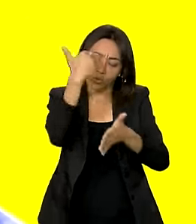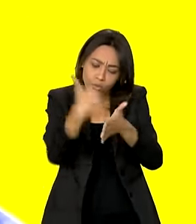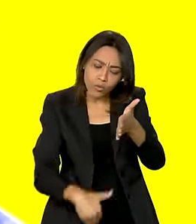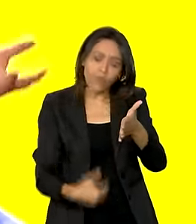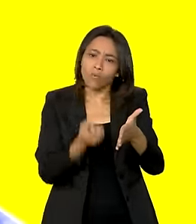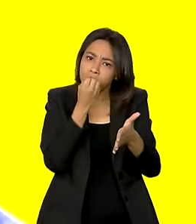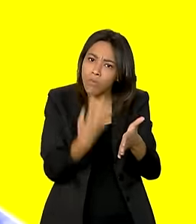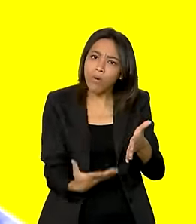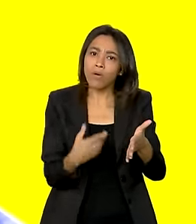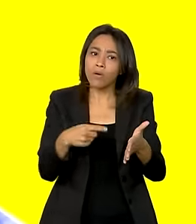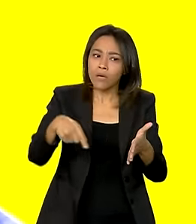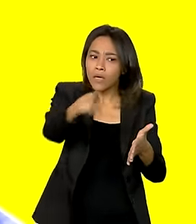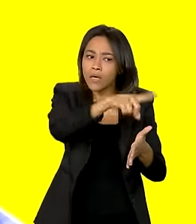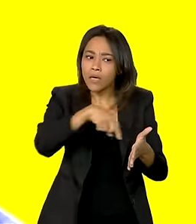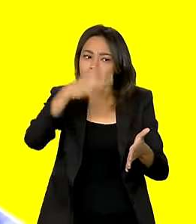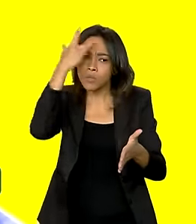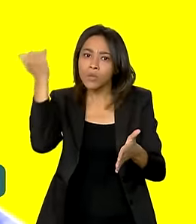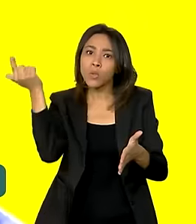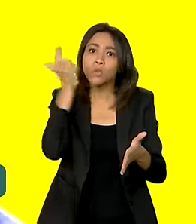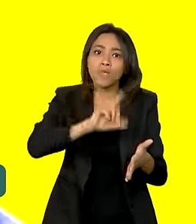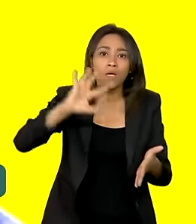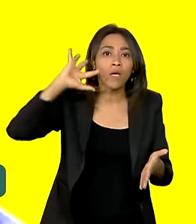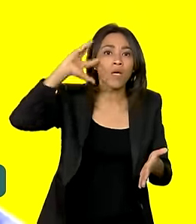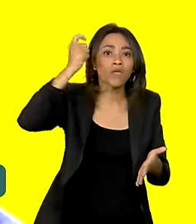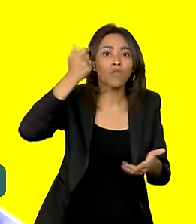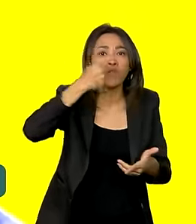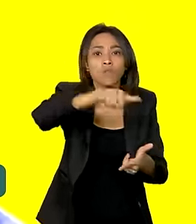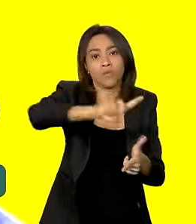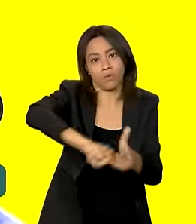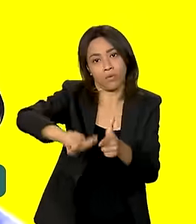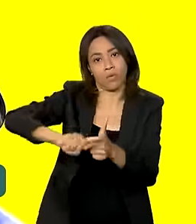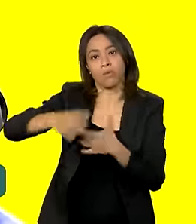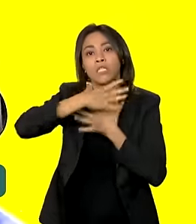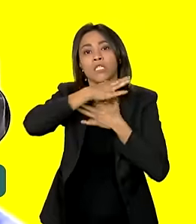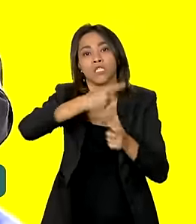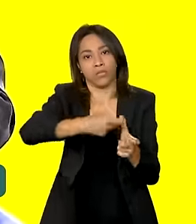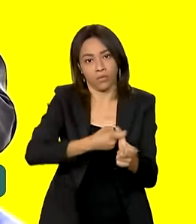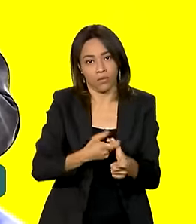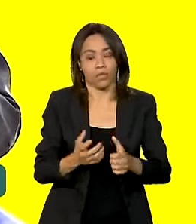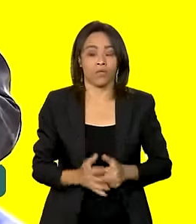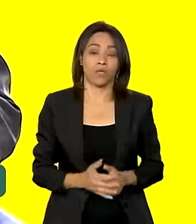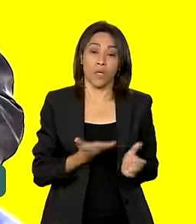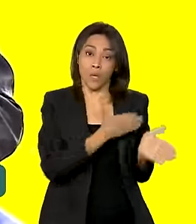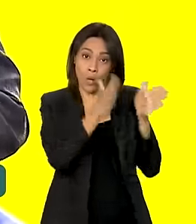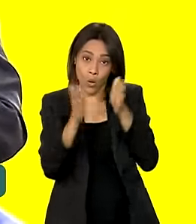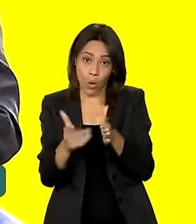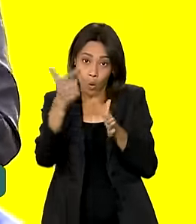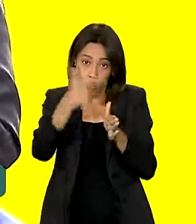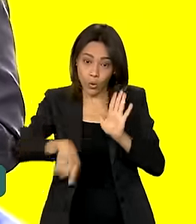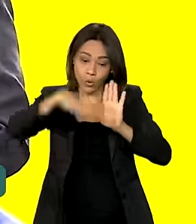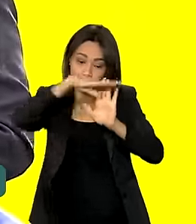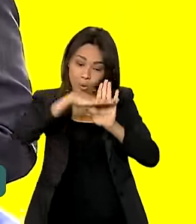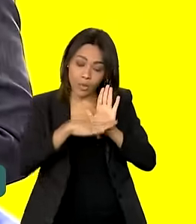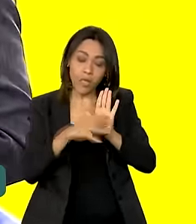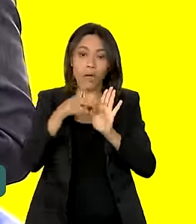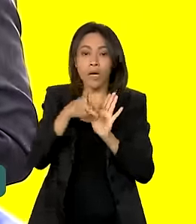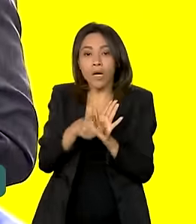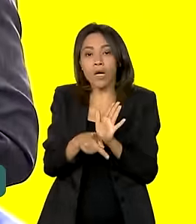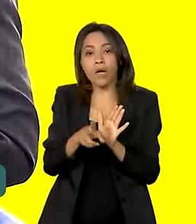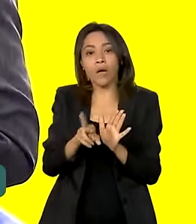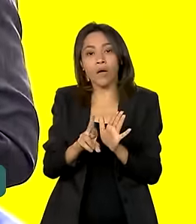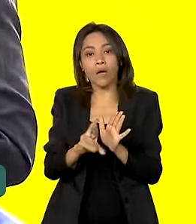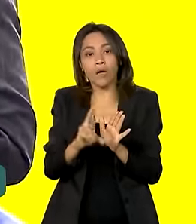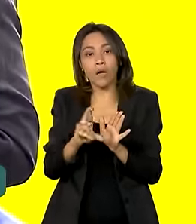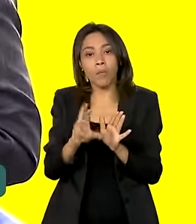as pessoas possam quitar as suas dívidas. Também, no caso do Pronamp, presidente, muita gente pegou o